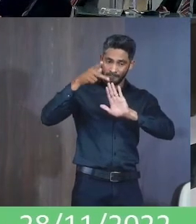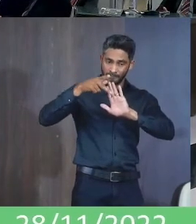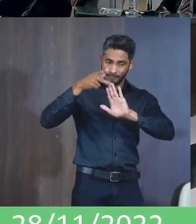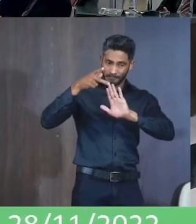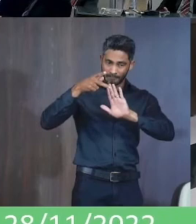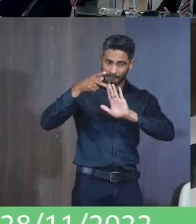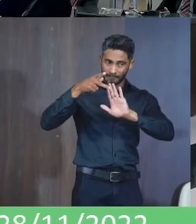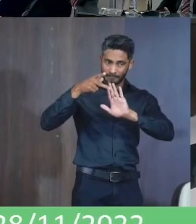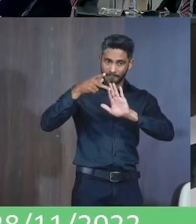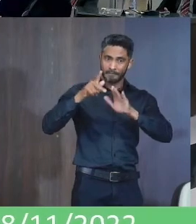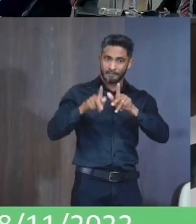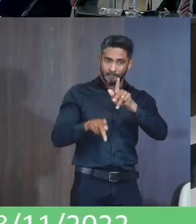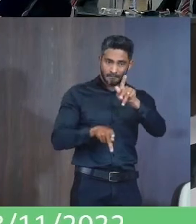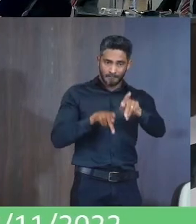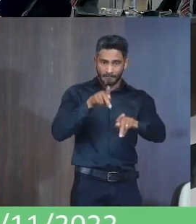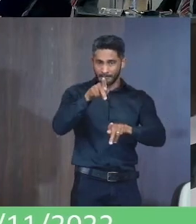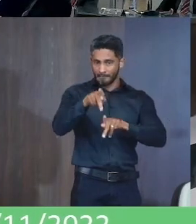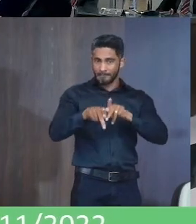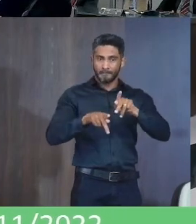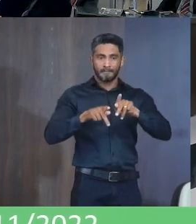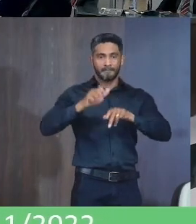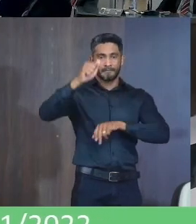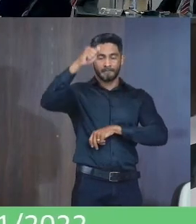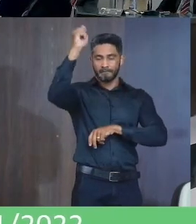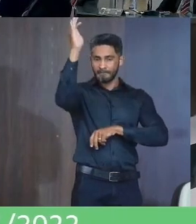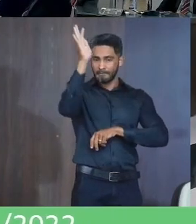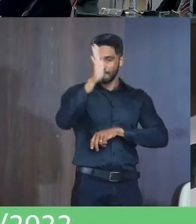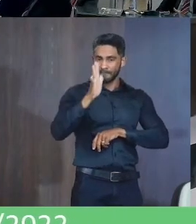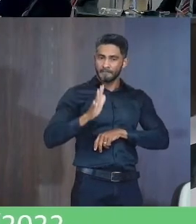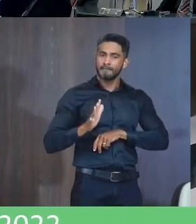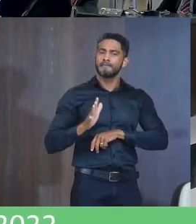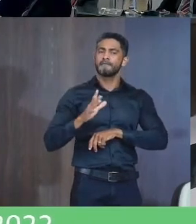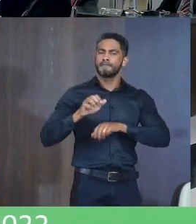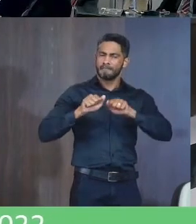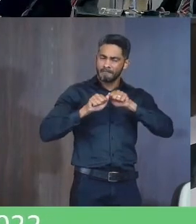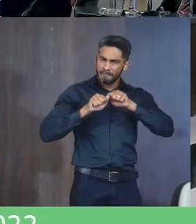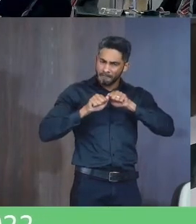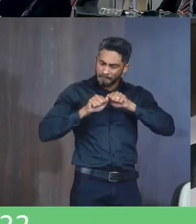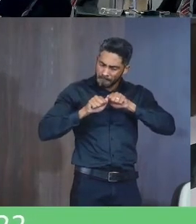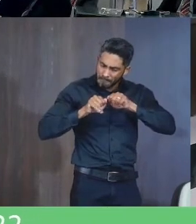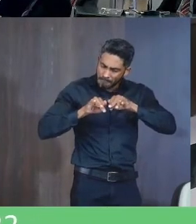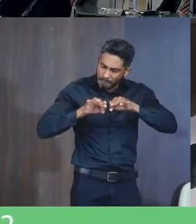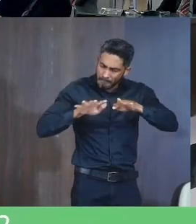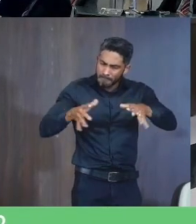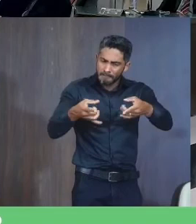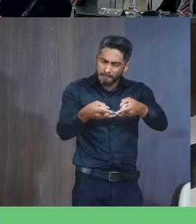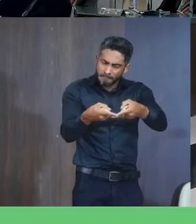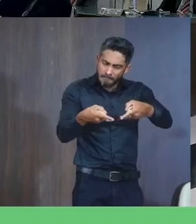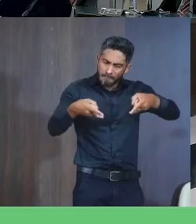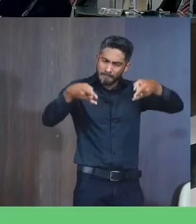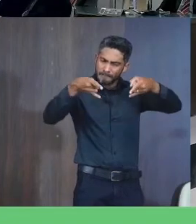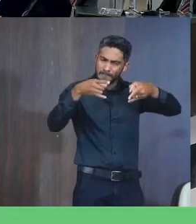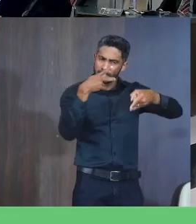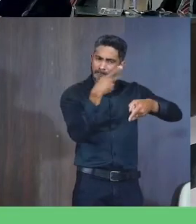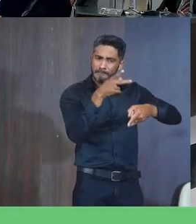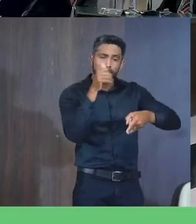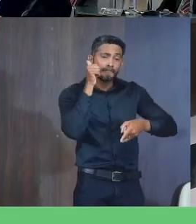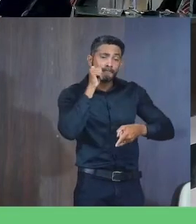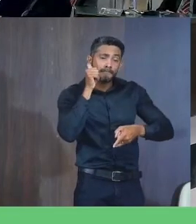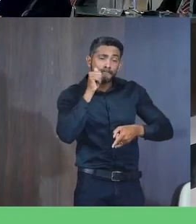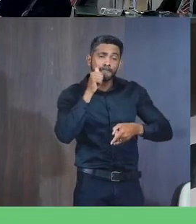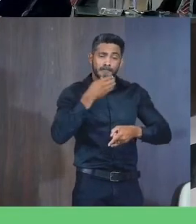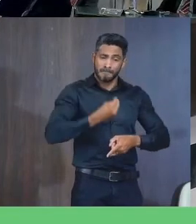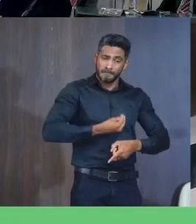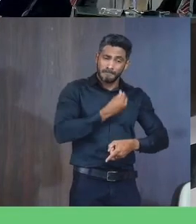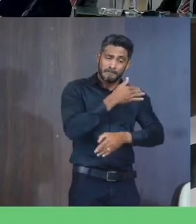Aliás Se tornou Uma política Pública A nível Nacional Onde será Distribuído Absorventes Para as mulheres Em situação De rua